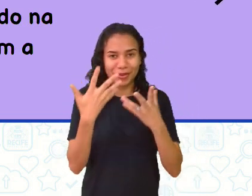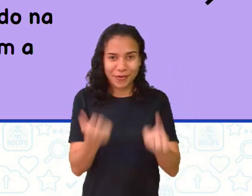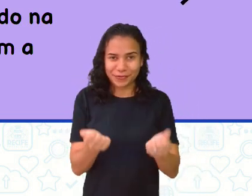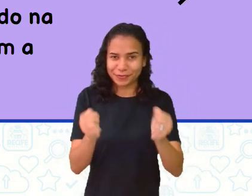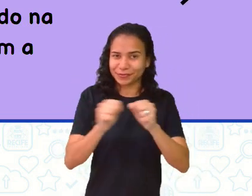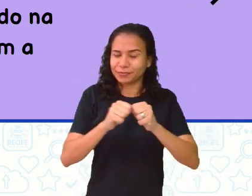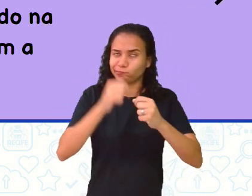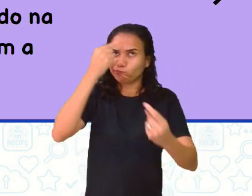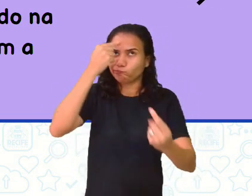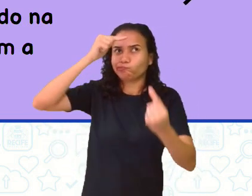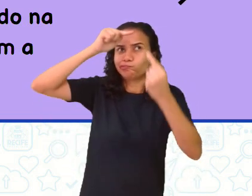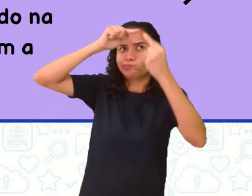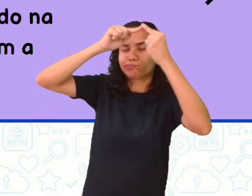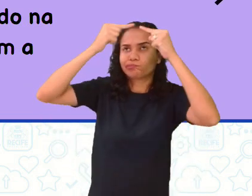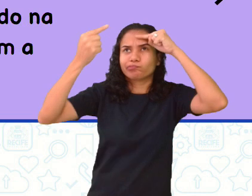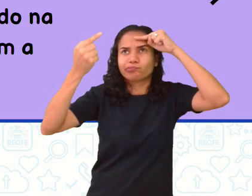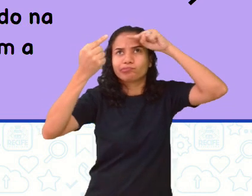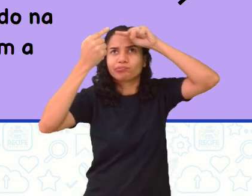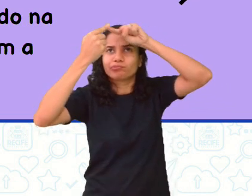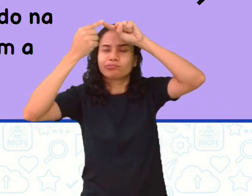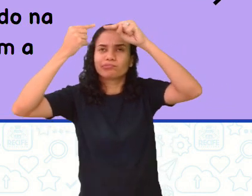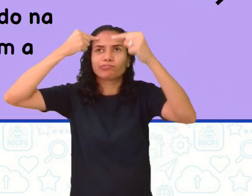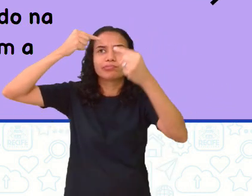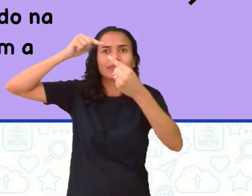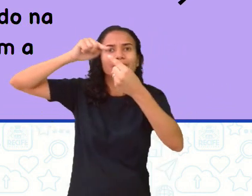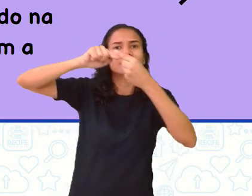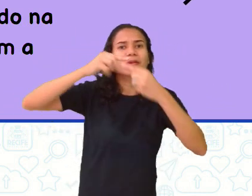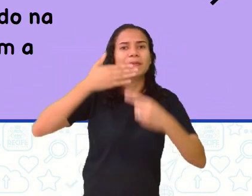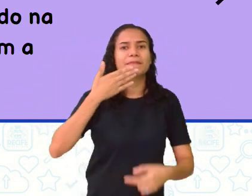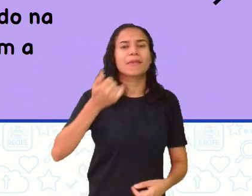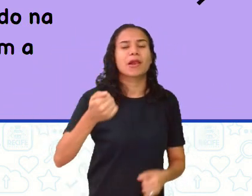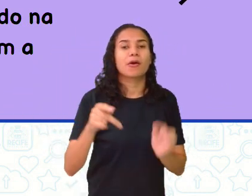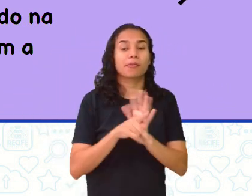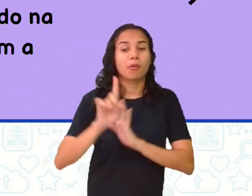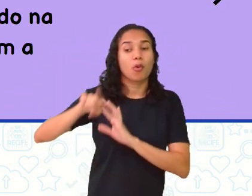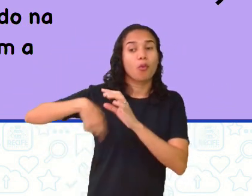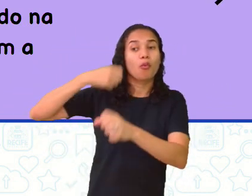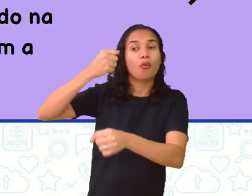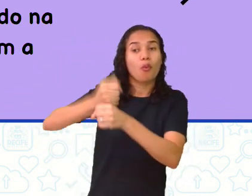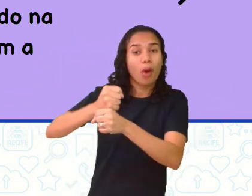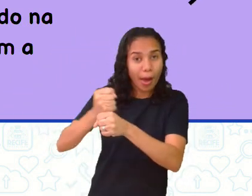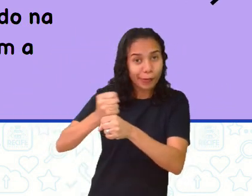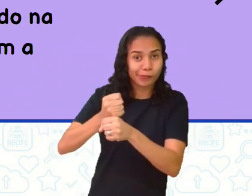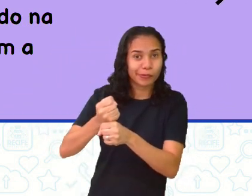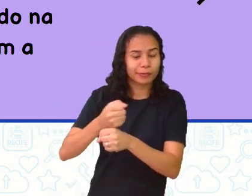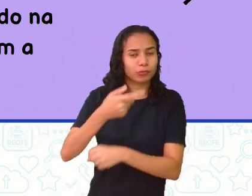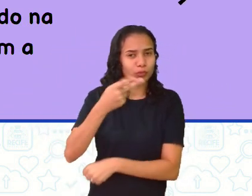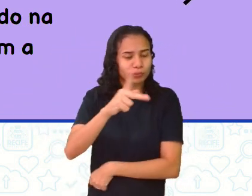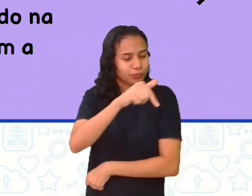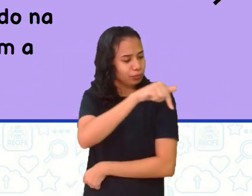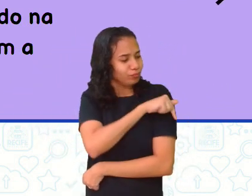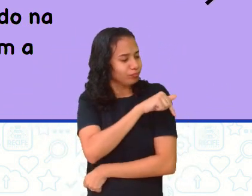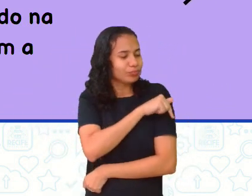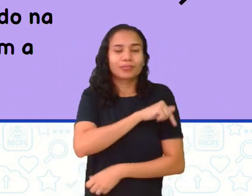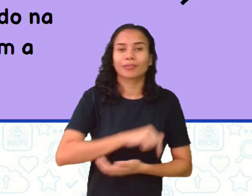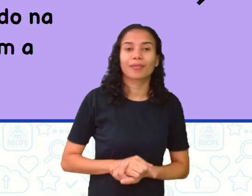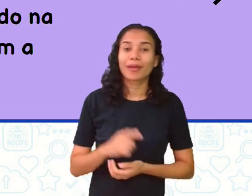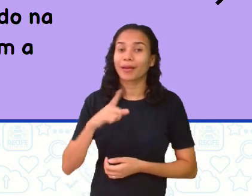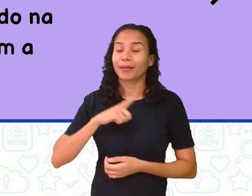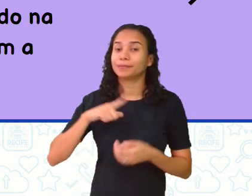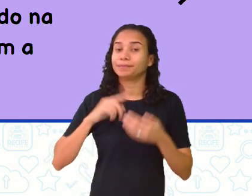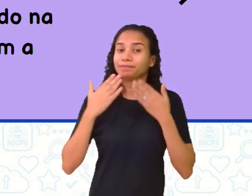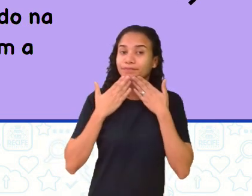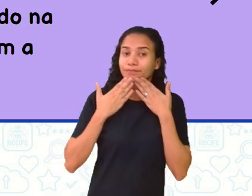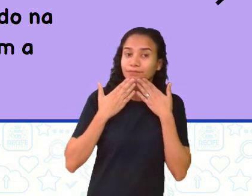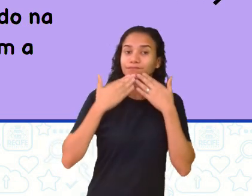fazer essas conexões para que o próximo ano, vocês lá no sétimo ano, tenham